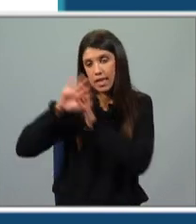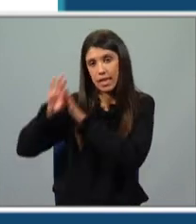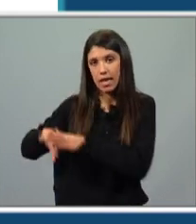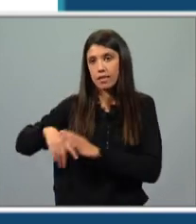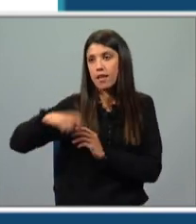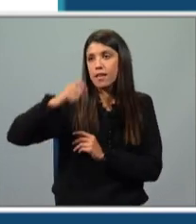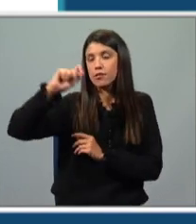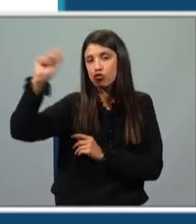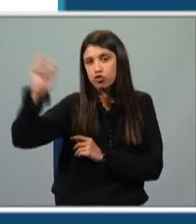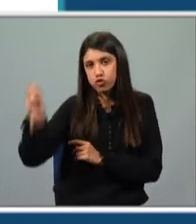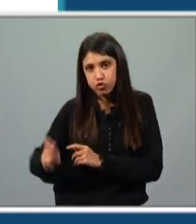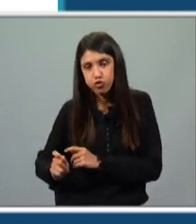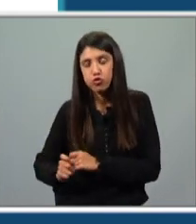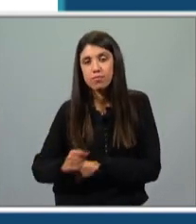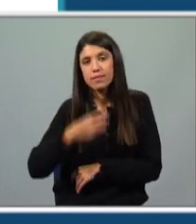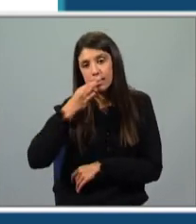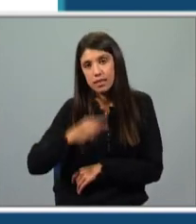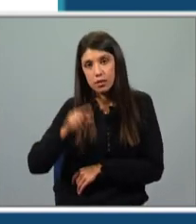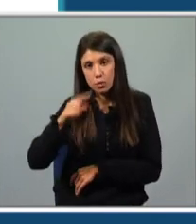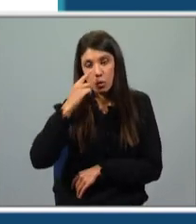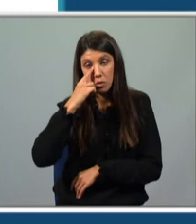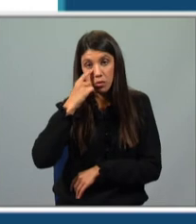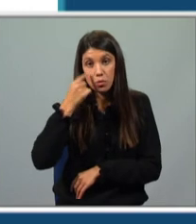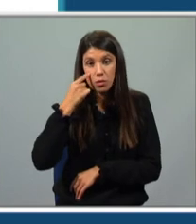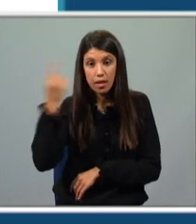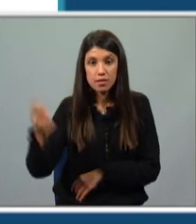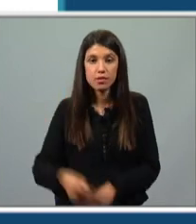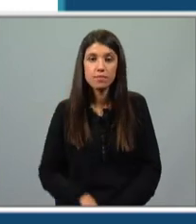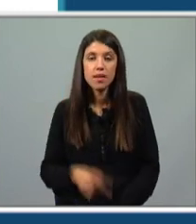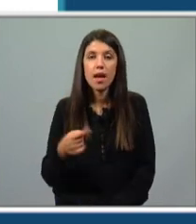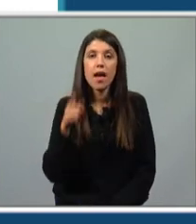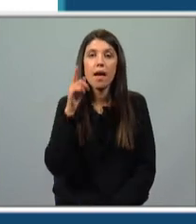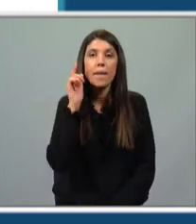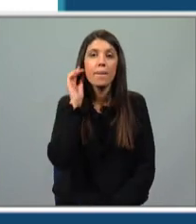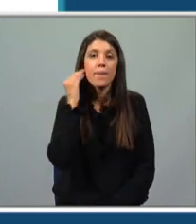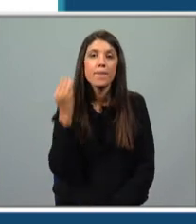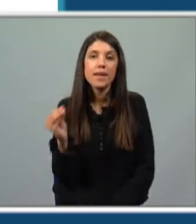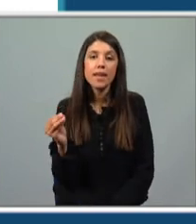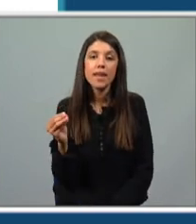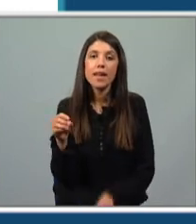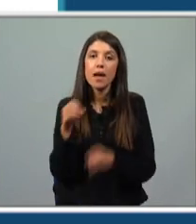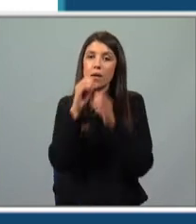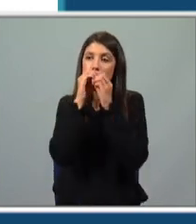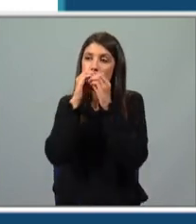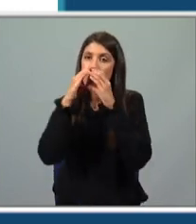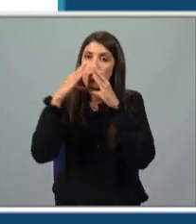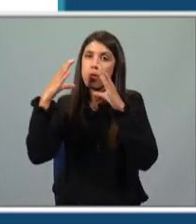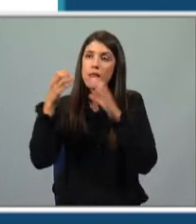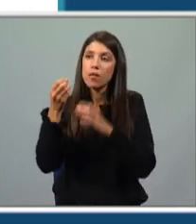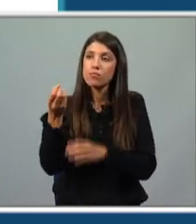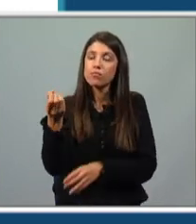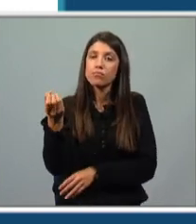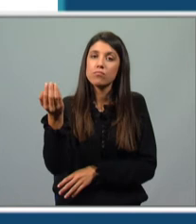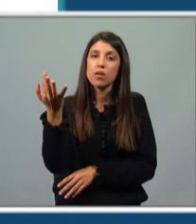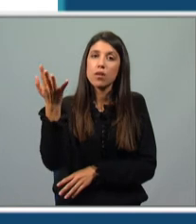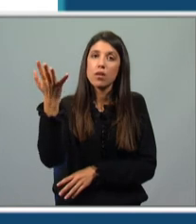grafite de Banksy, que tu certamente conheces, temos uma menina que deixou fugir um balão. E o vento é visível também no seu